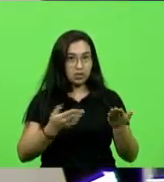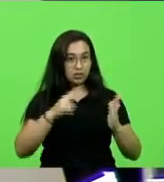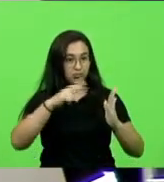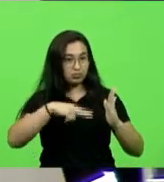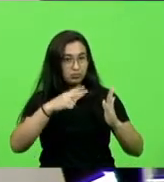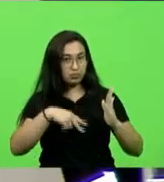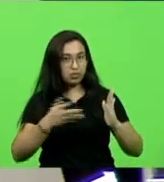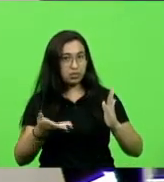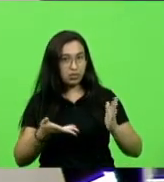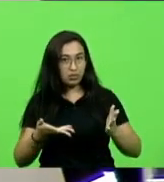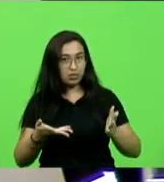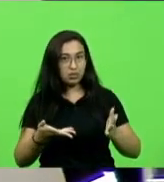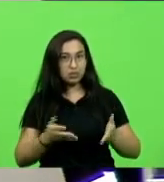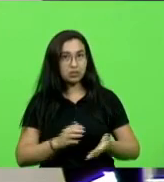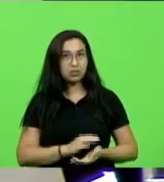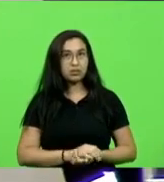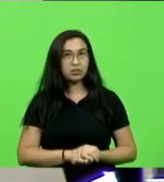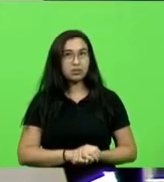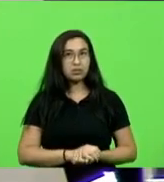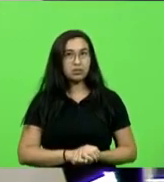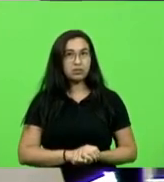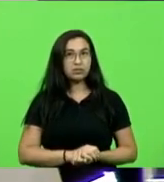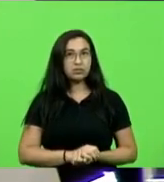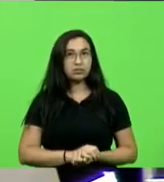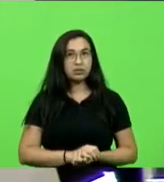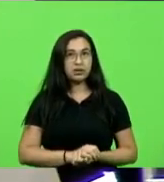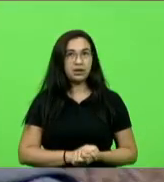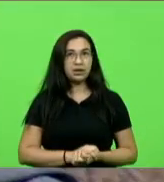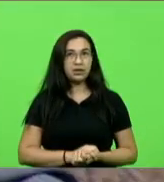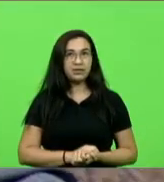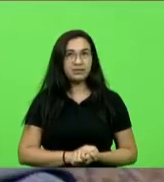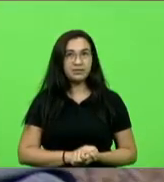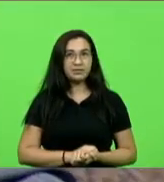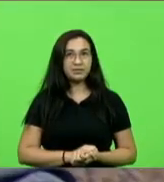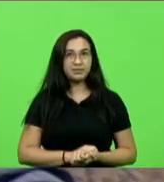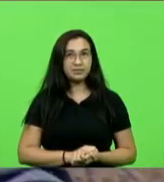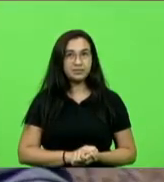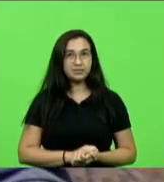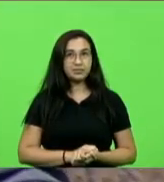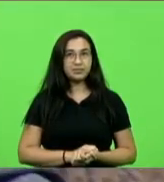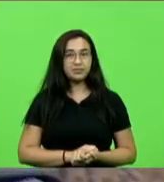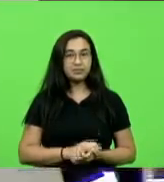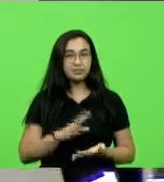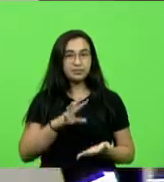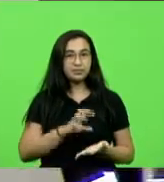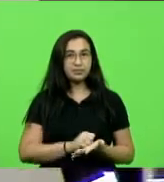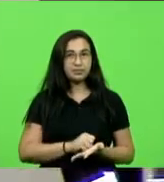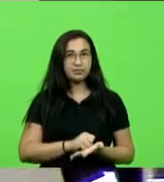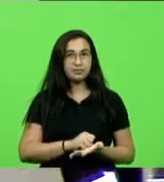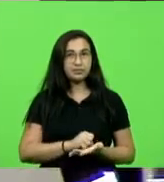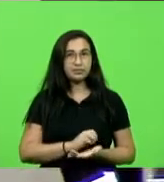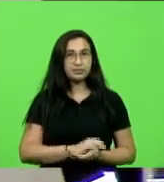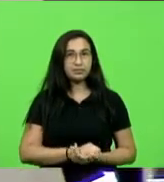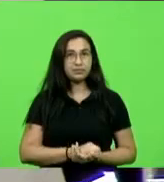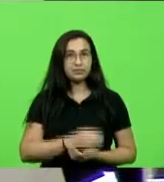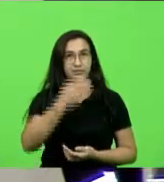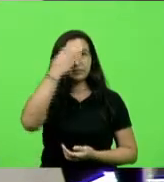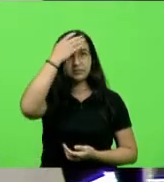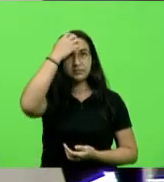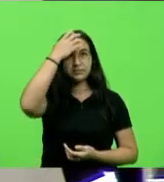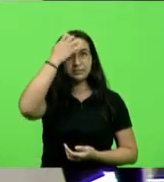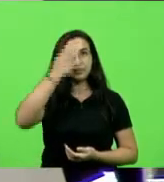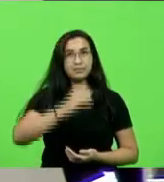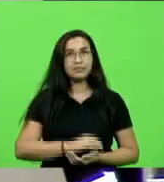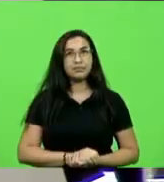lido por esta presidência há poucos instantes. Perfeito. Então, quero me inscrever. Escrito deputado Ismael dos